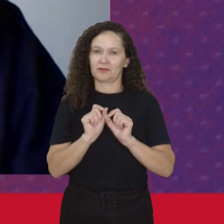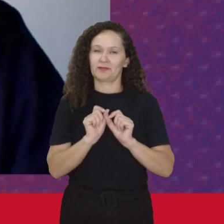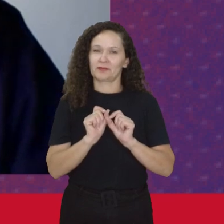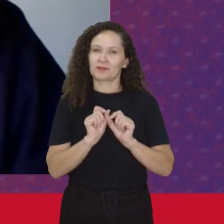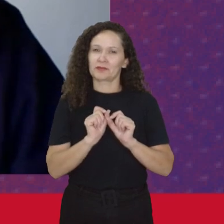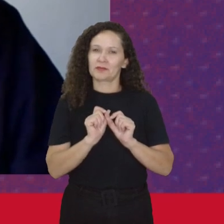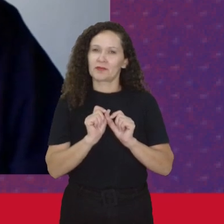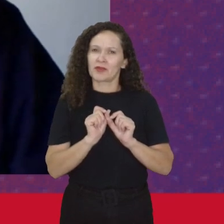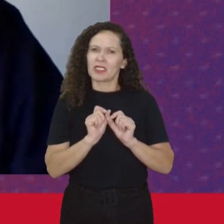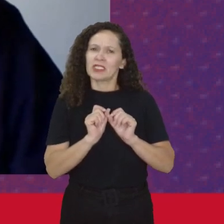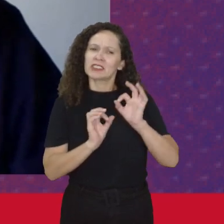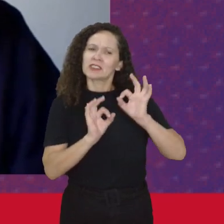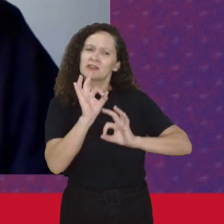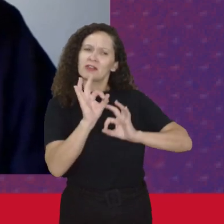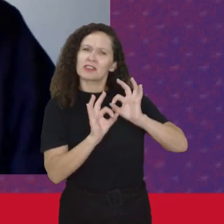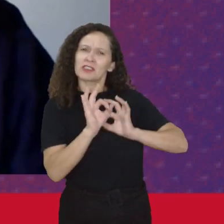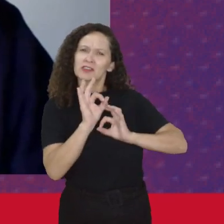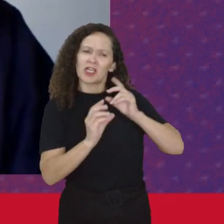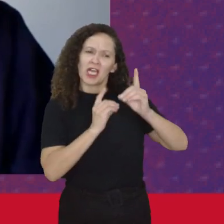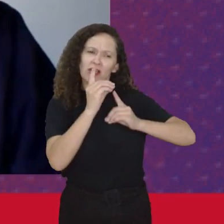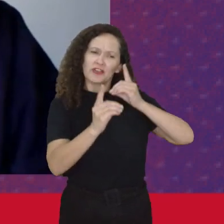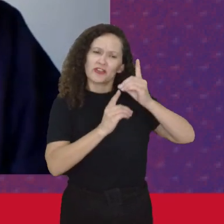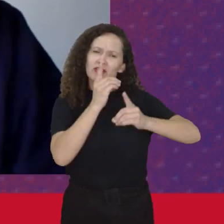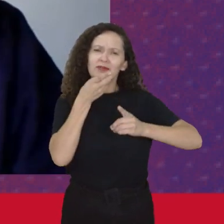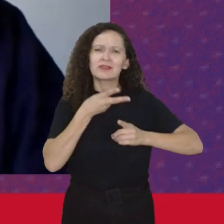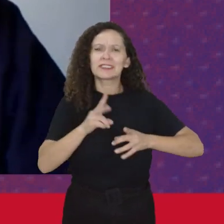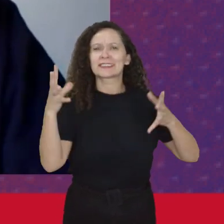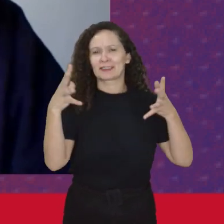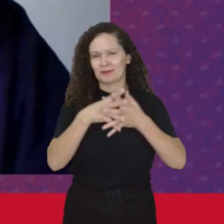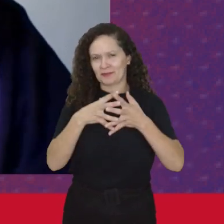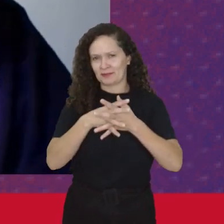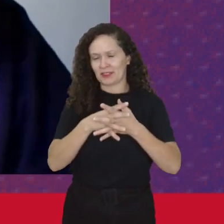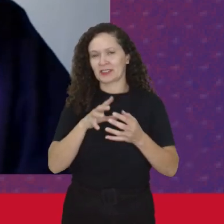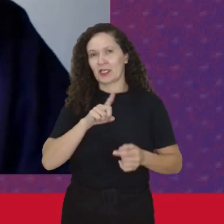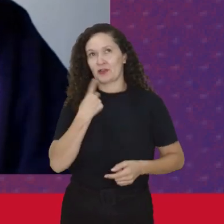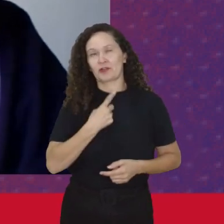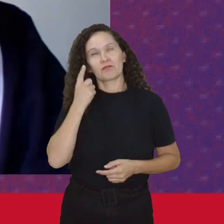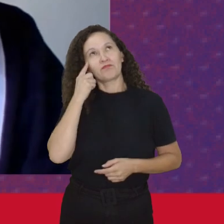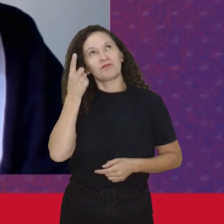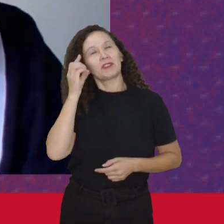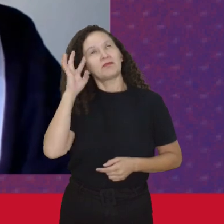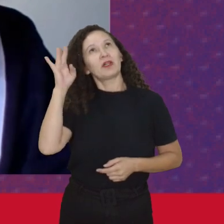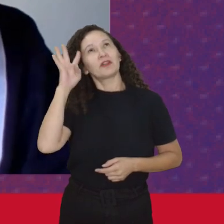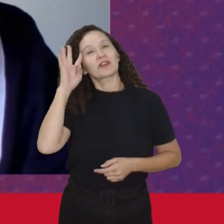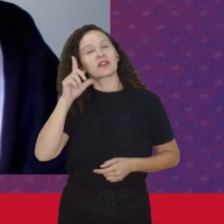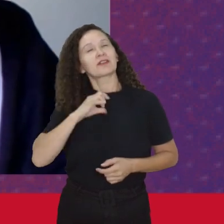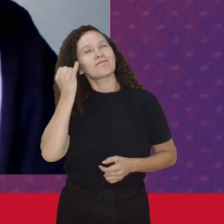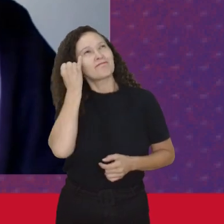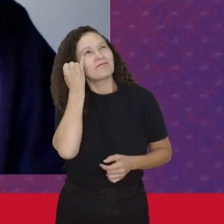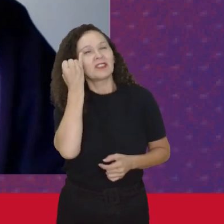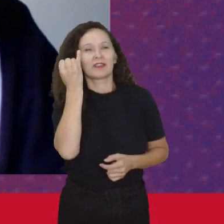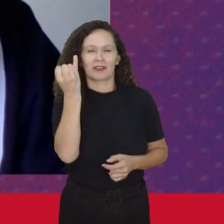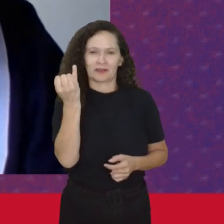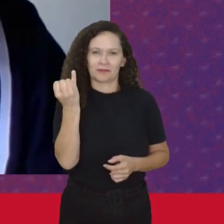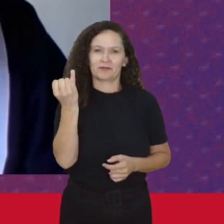Essas dinâmicas sempre foram muito complexas Porque no nosso imaginário Às vezes tem uma ideia de que o patriarcado